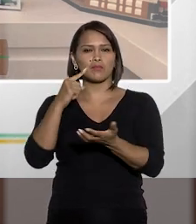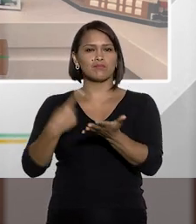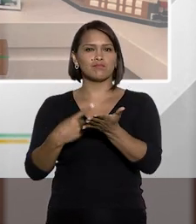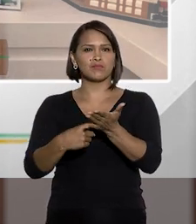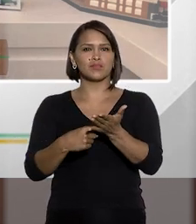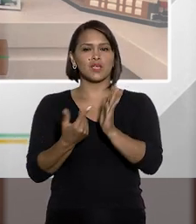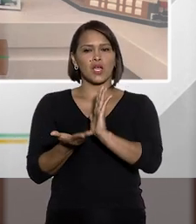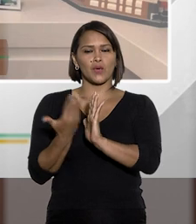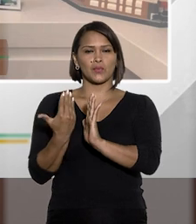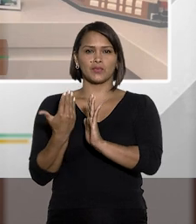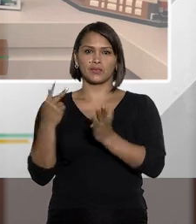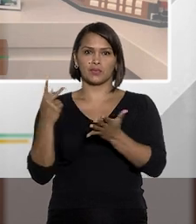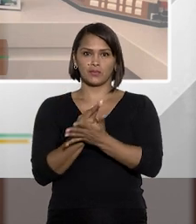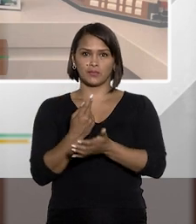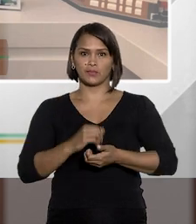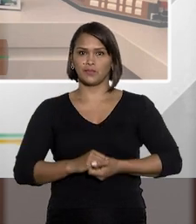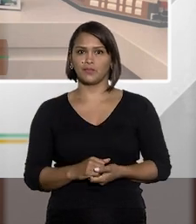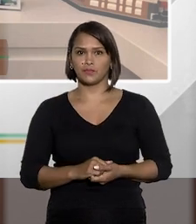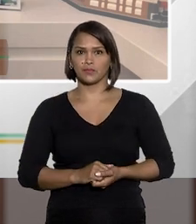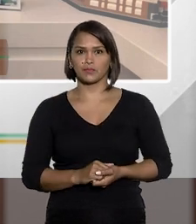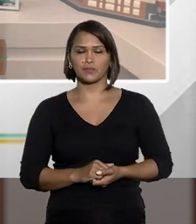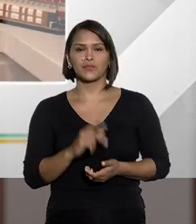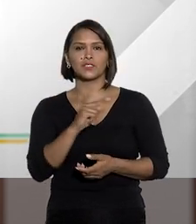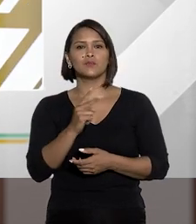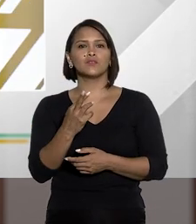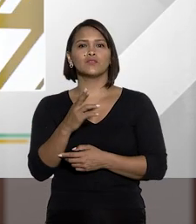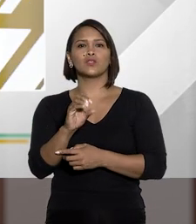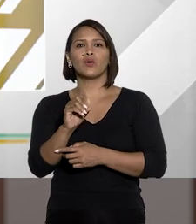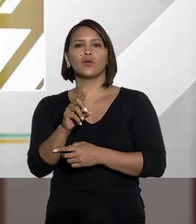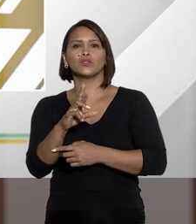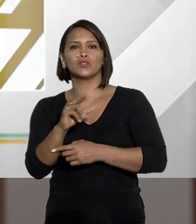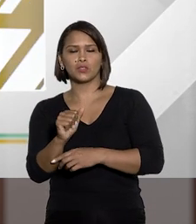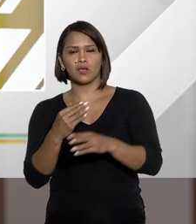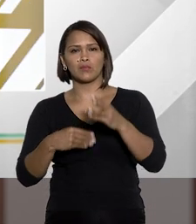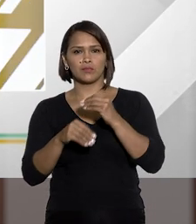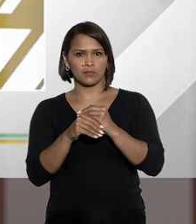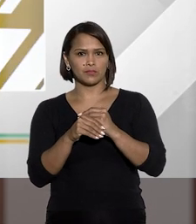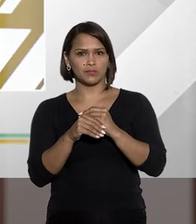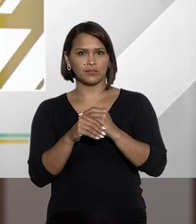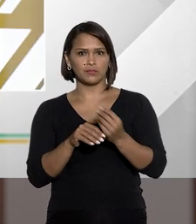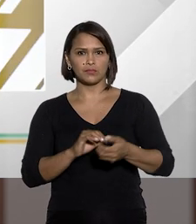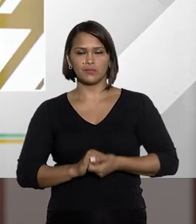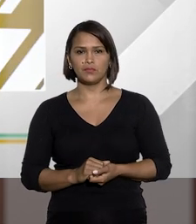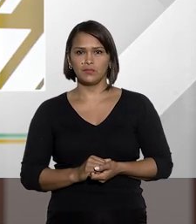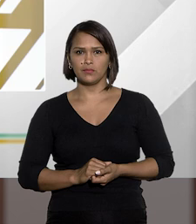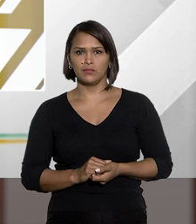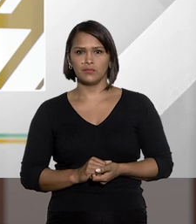conseguir uma aplicação retroativa. Professor Rogério, gostaria de complementar?